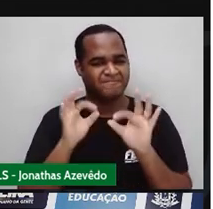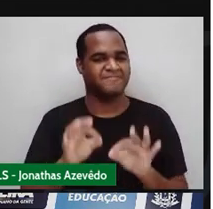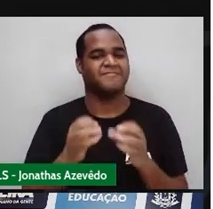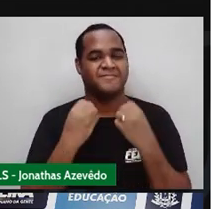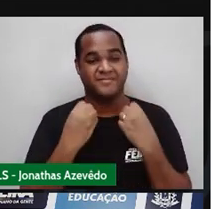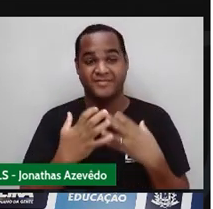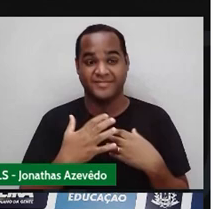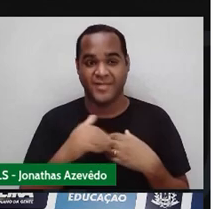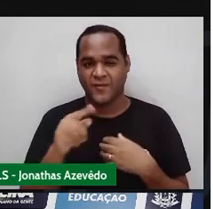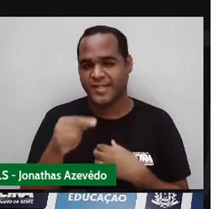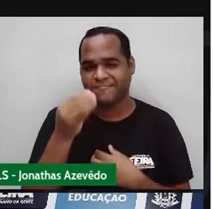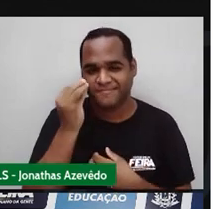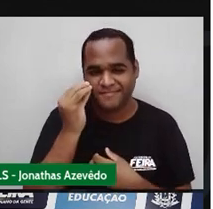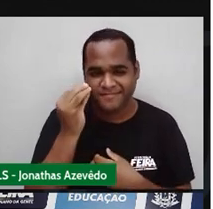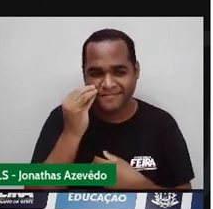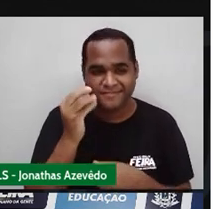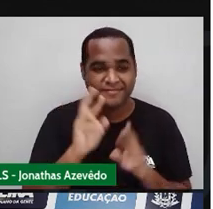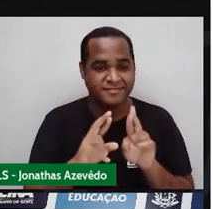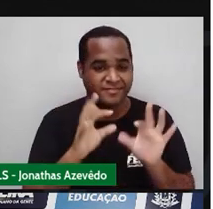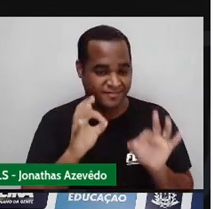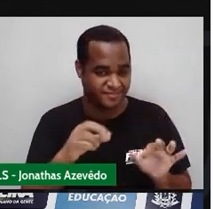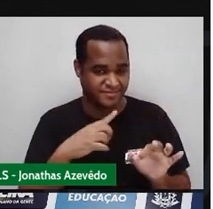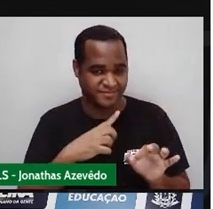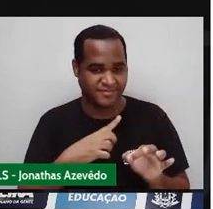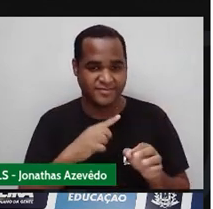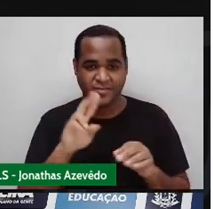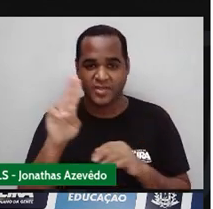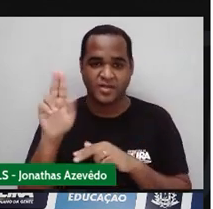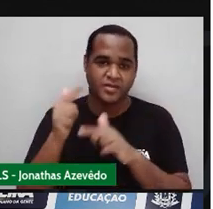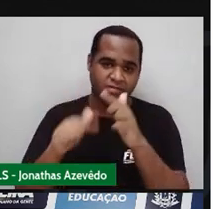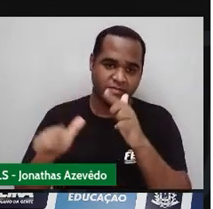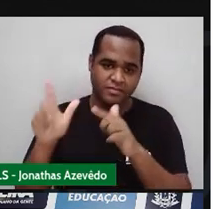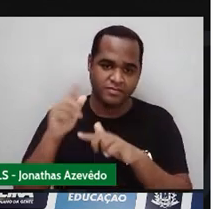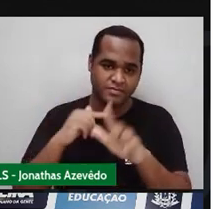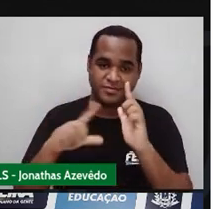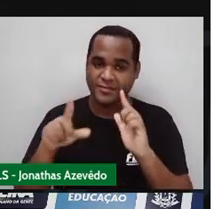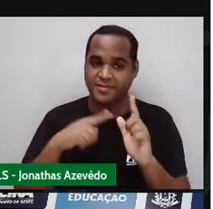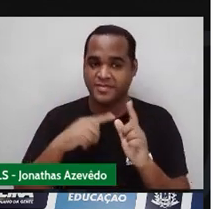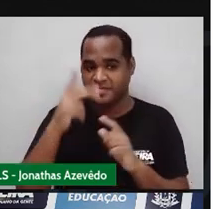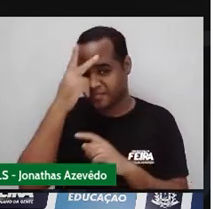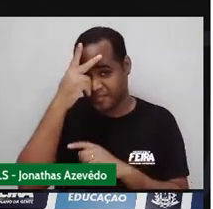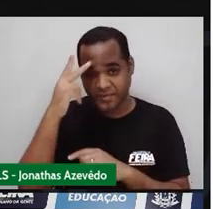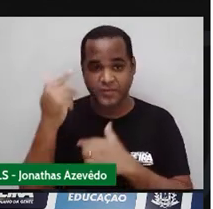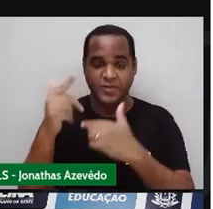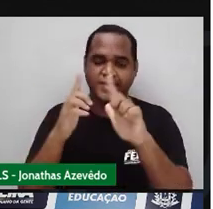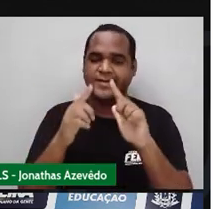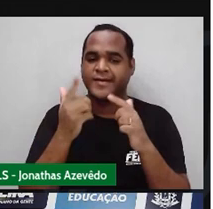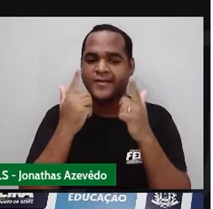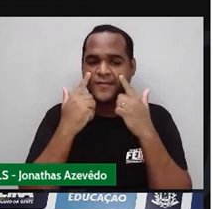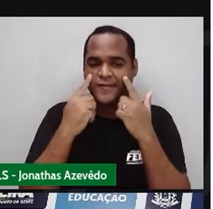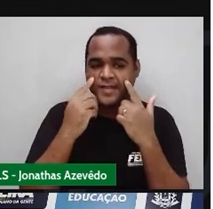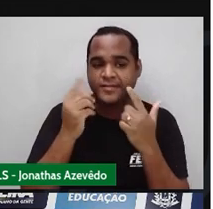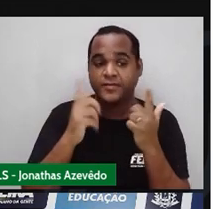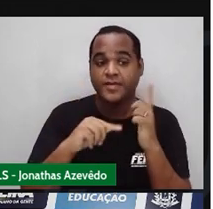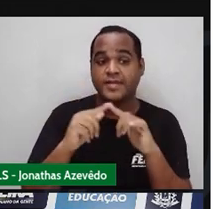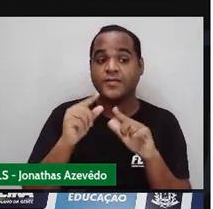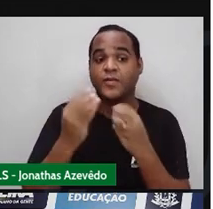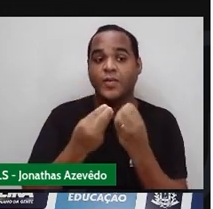Testa com você Usa isso com outras pessoas Tenta Tenta ver Se você consegue Depois